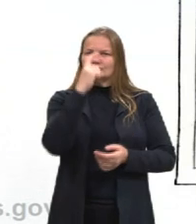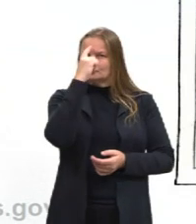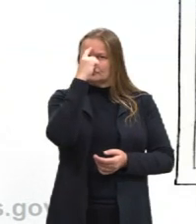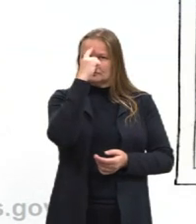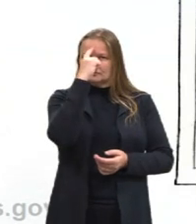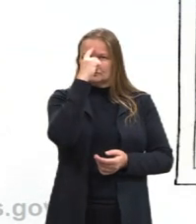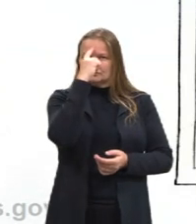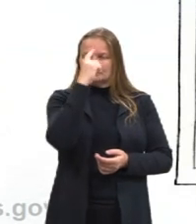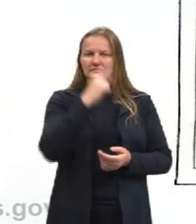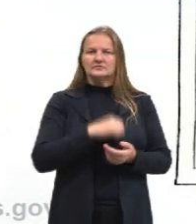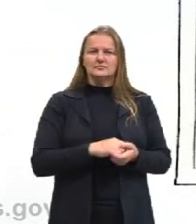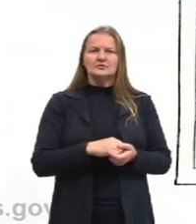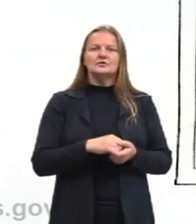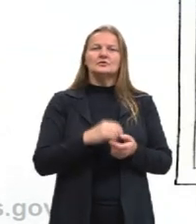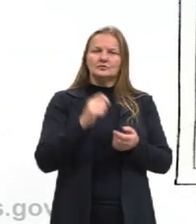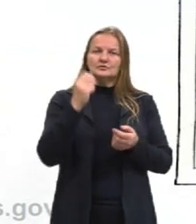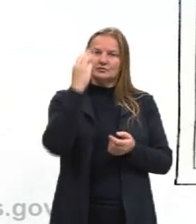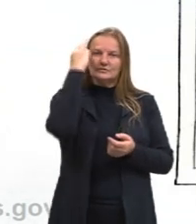pelo Newton.